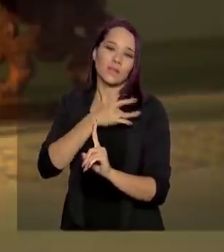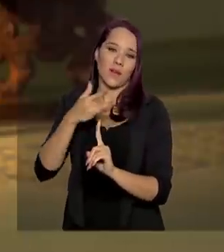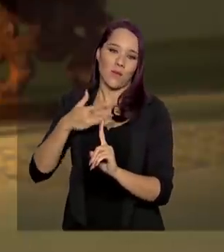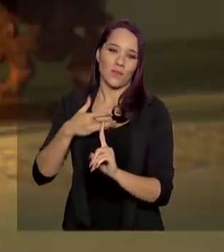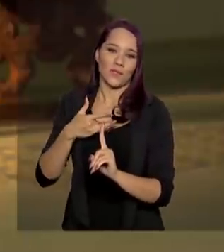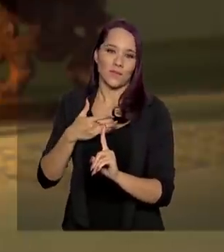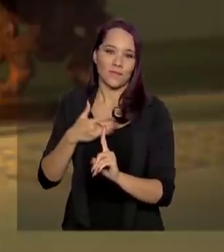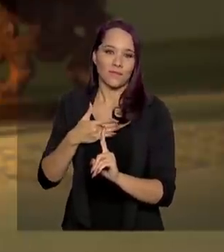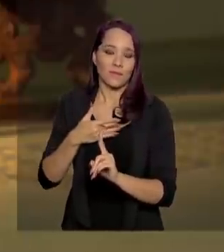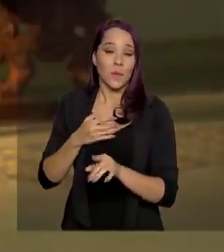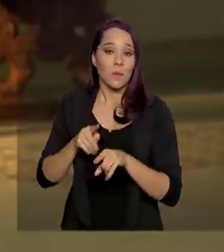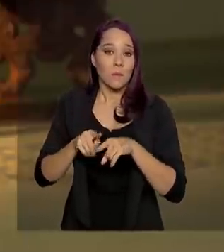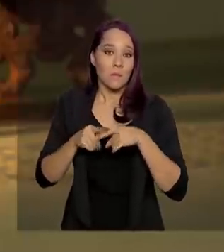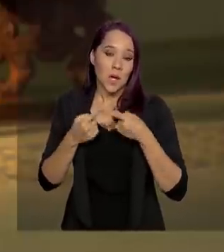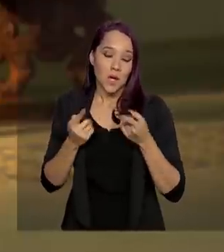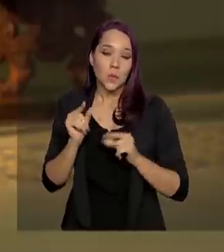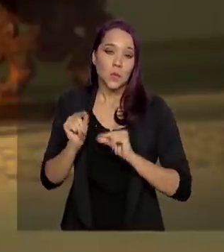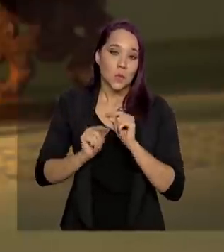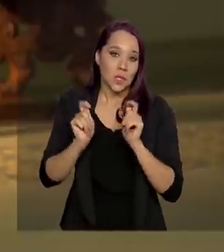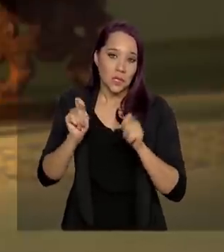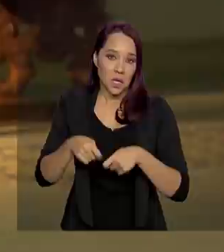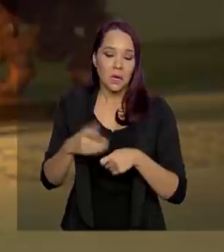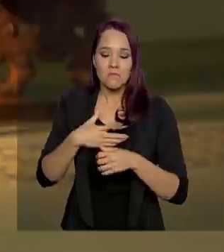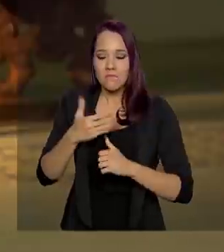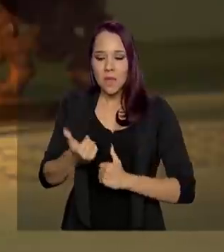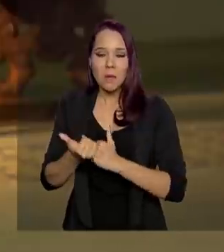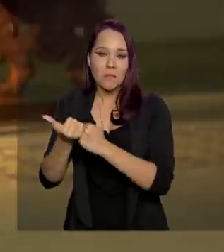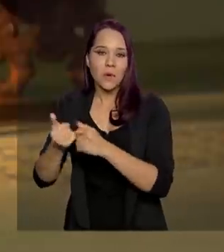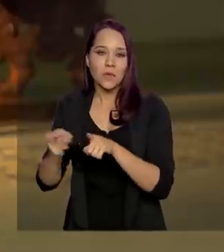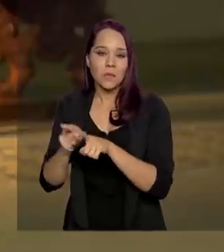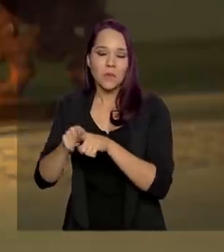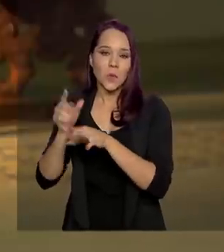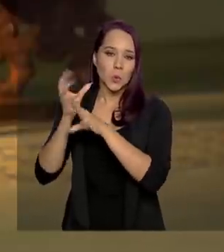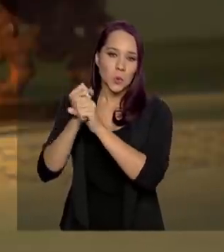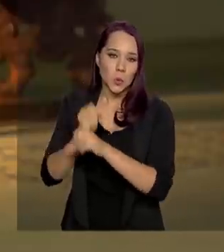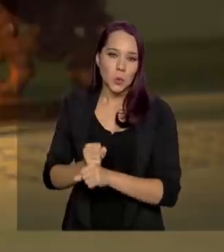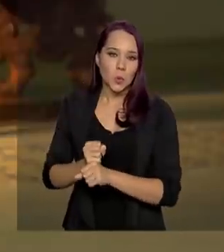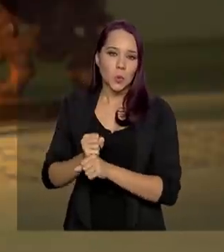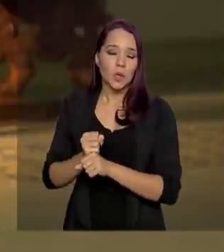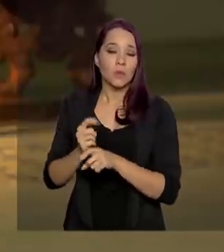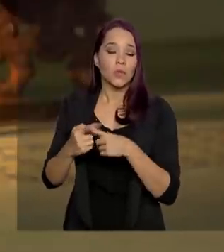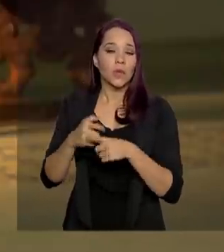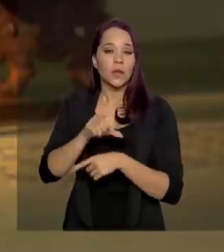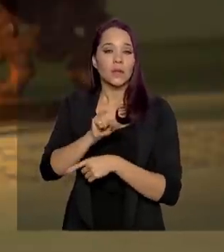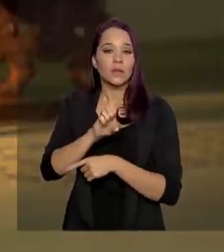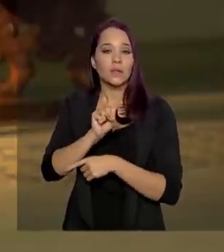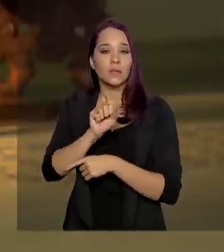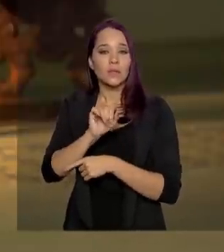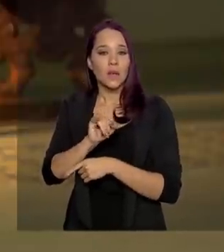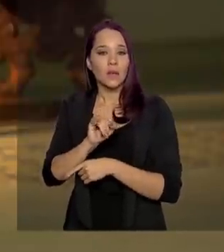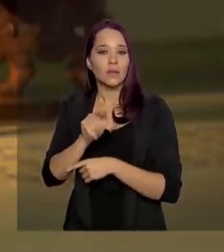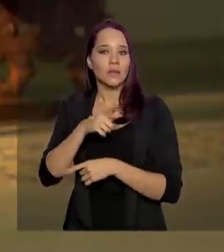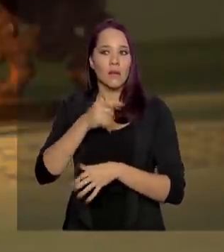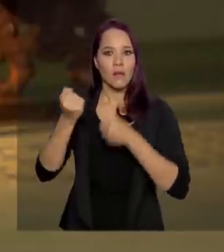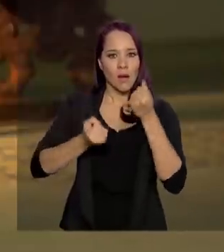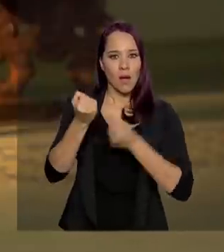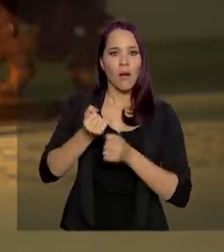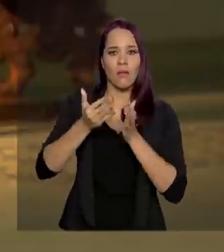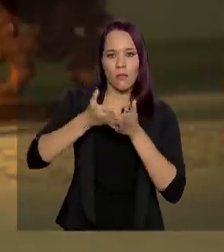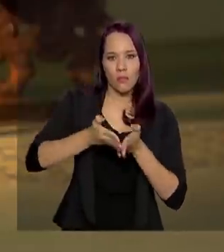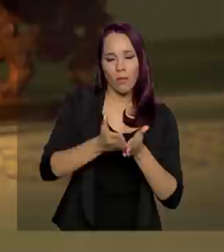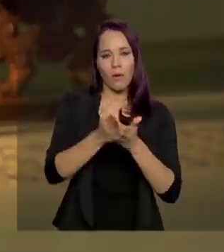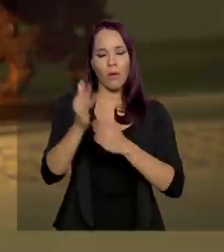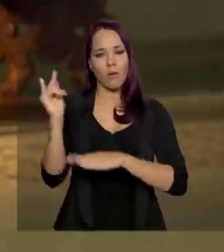atendimento. Mas, na medida do possível, a gente presta o apoio, até mesmo o apoio logístico, porque a CESAI, ela dispõe de carros, barcos,